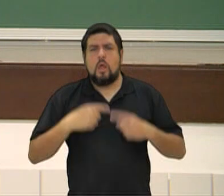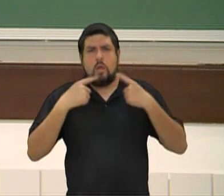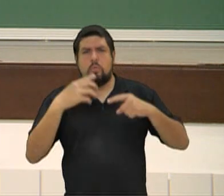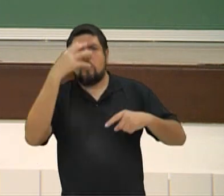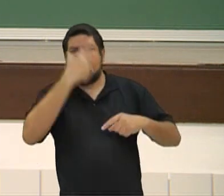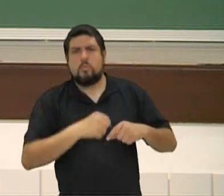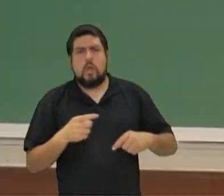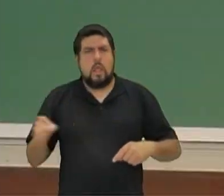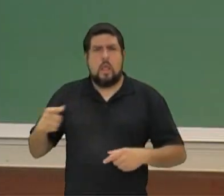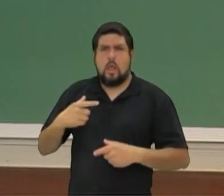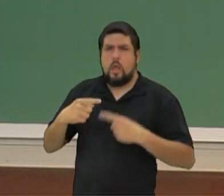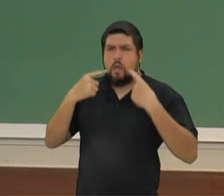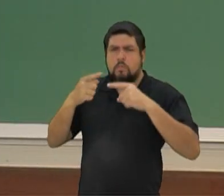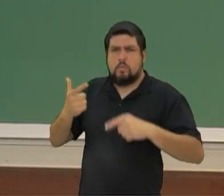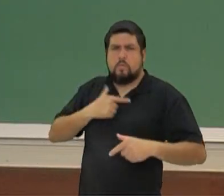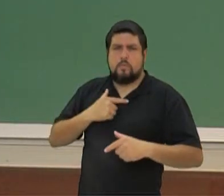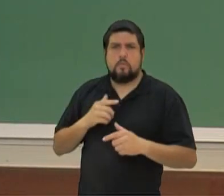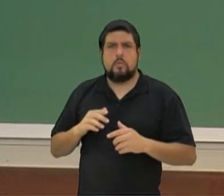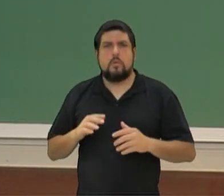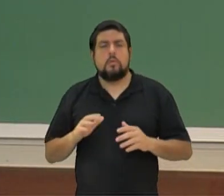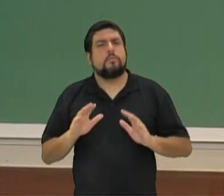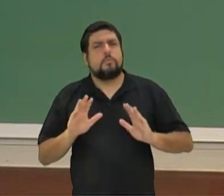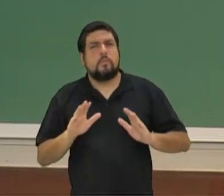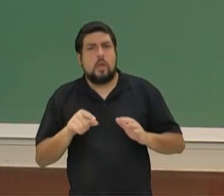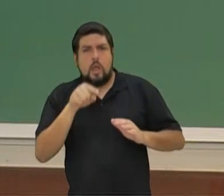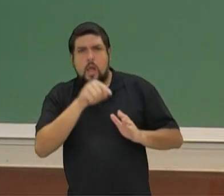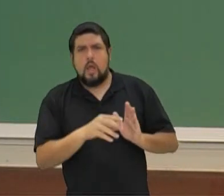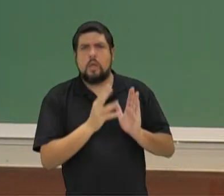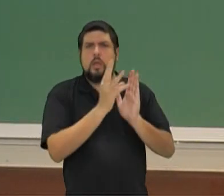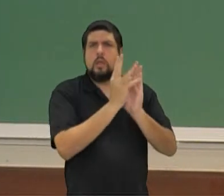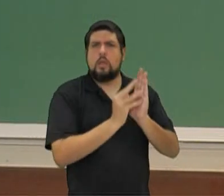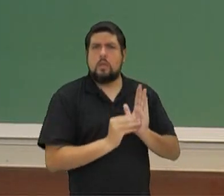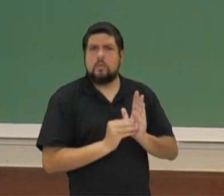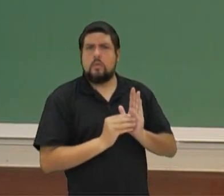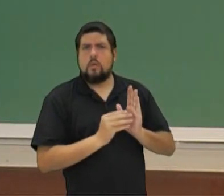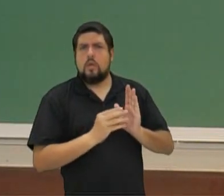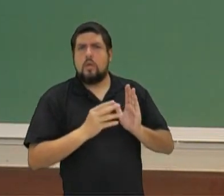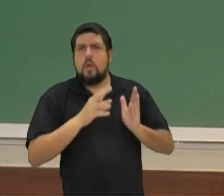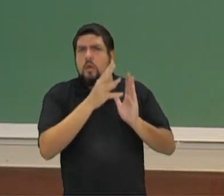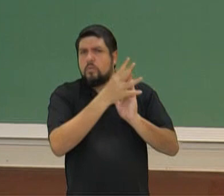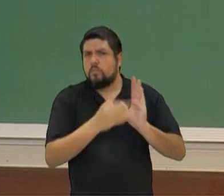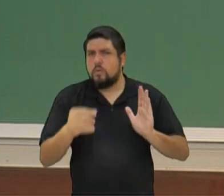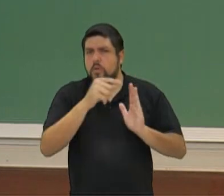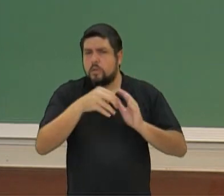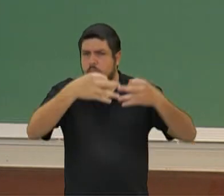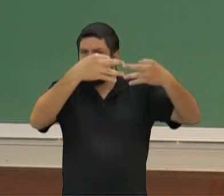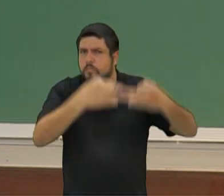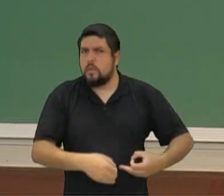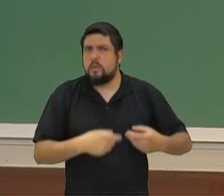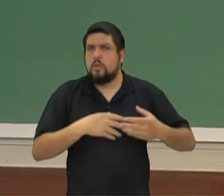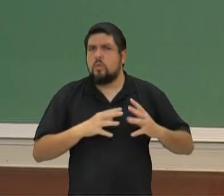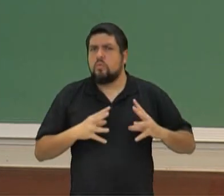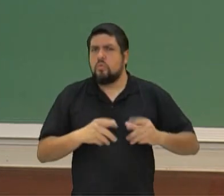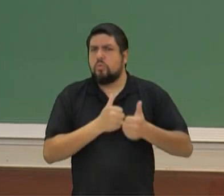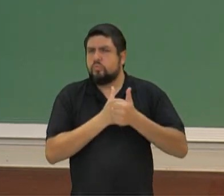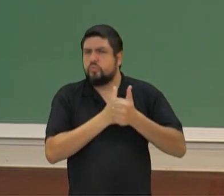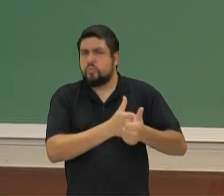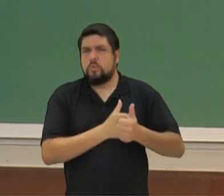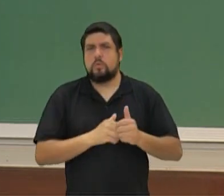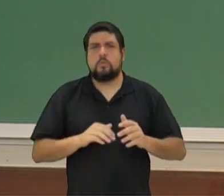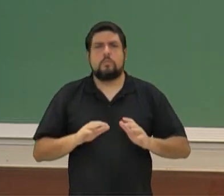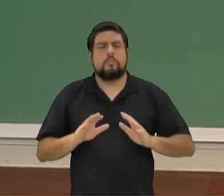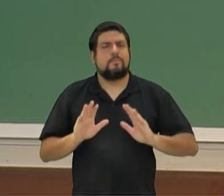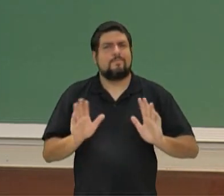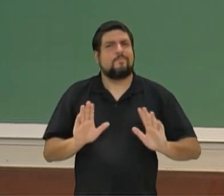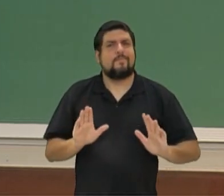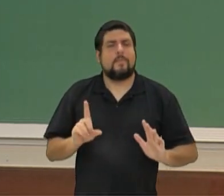é muito discutido isso, que tudo que está somente nesse modelo é o certo, enfim, é o correto, tem que todo mundo seguir, mas nem sempre nós